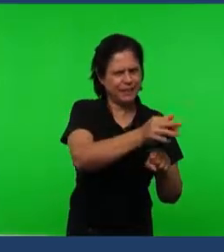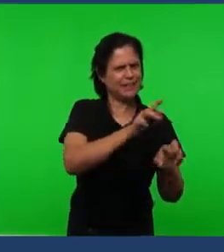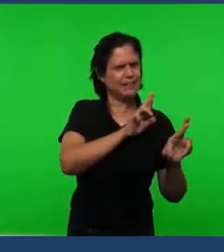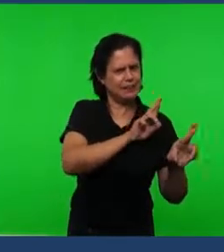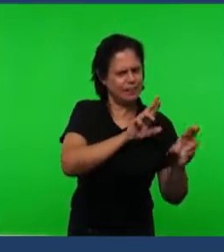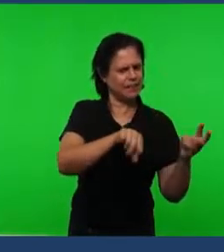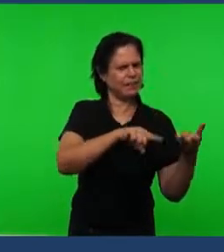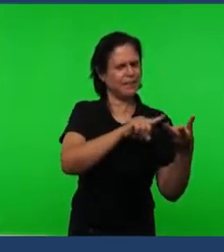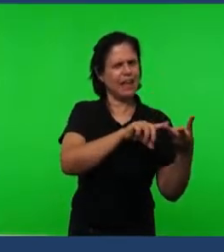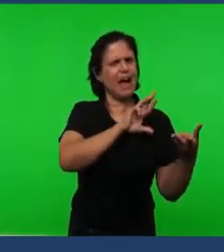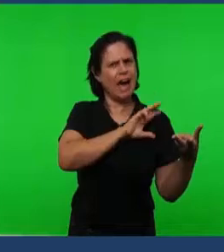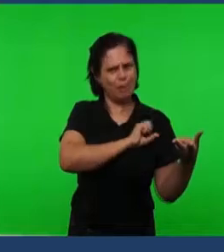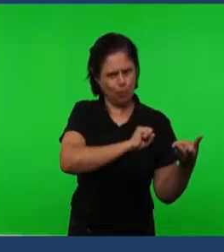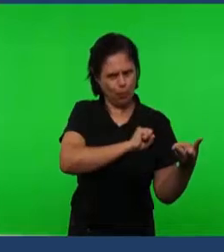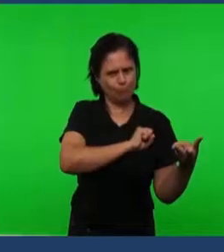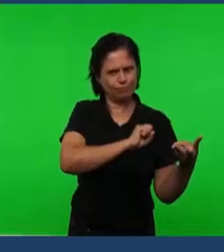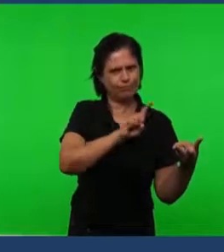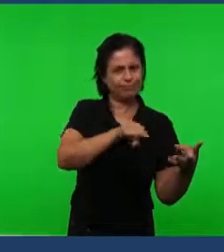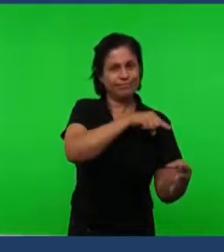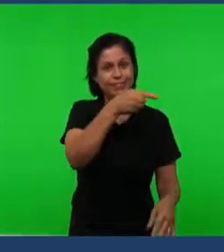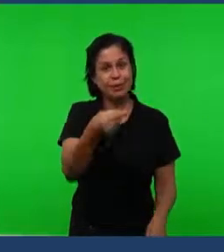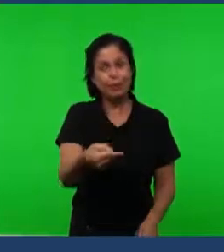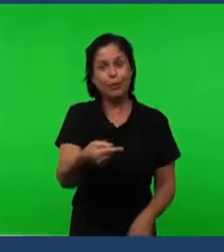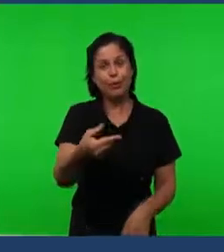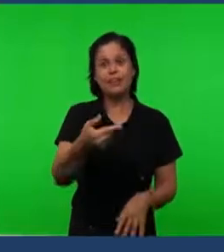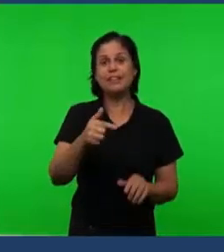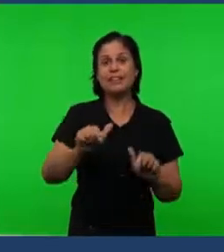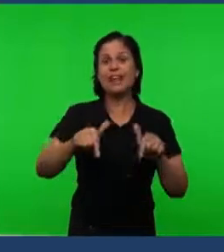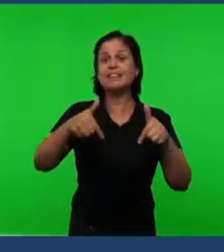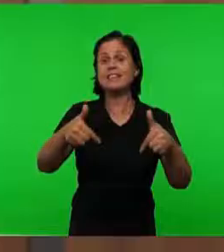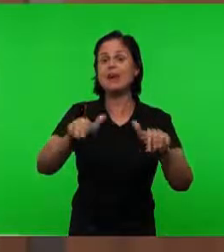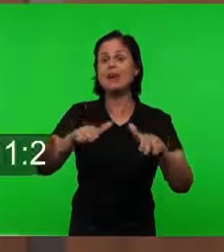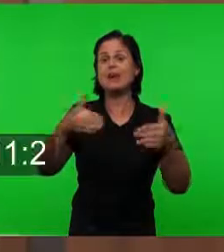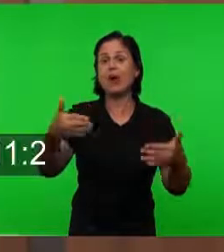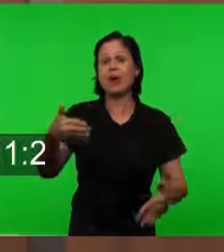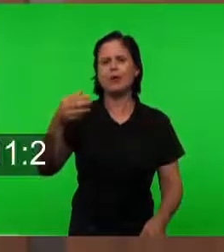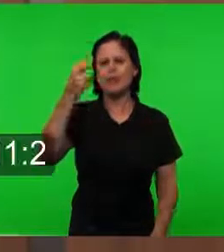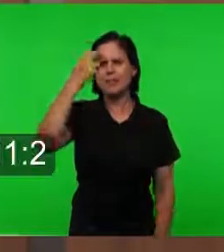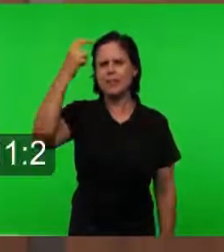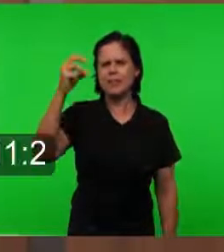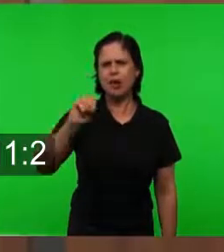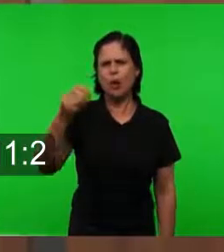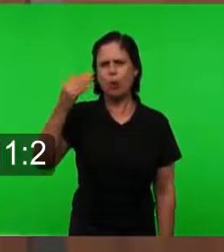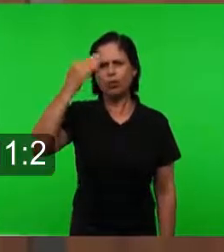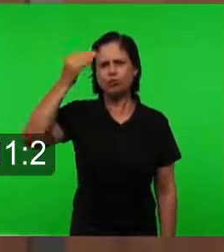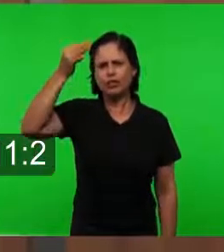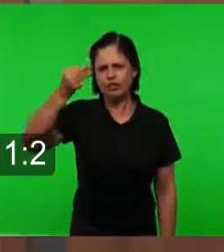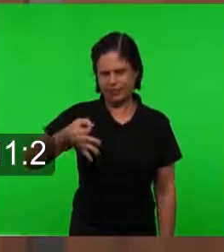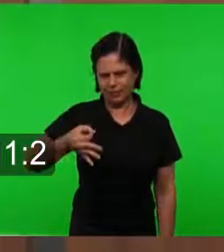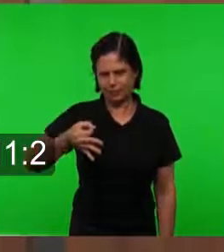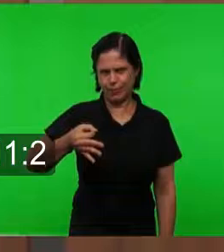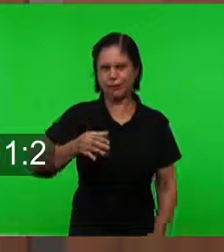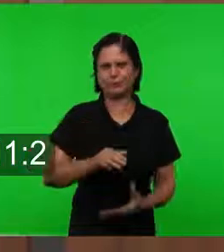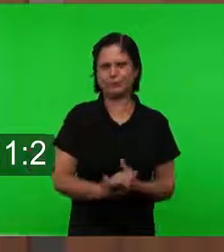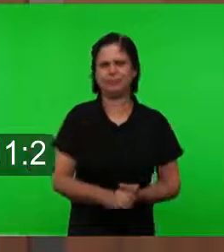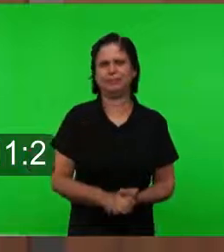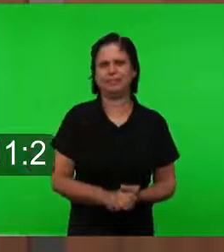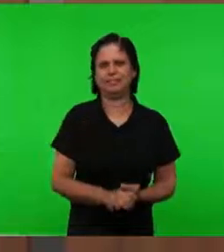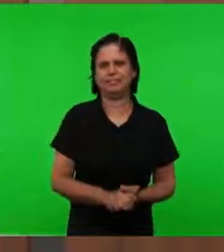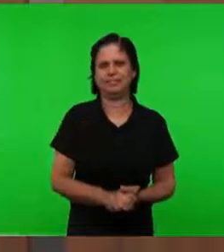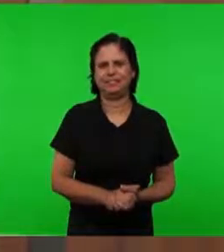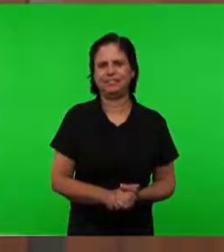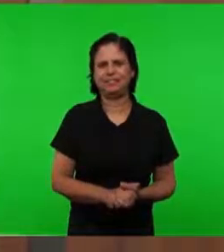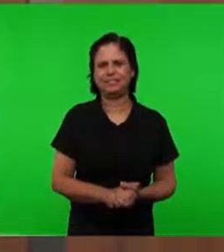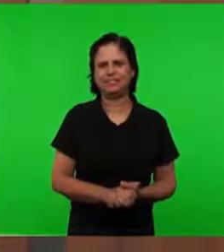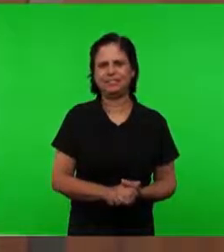Depois o Espírito de Inteligência Ou discernimento Que é Segundo a expressão Do profeta Isaías Capítulo onze Verso